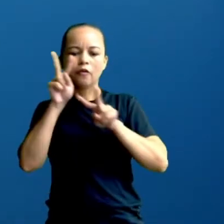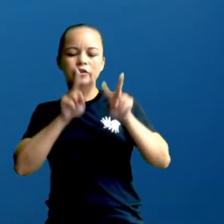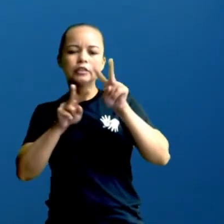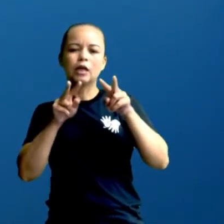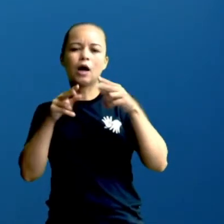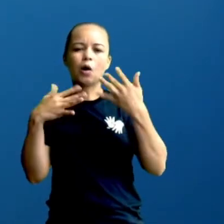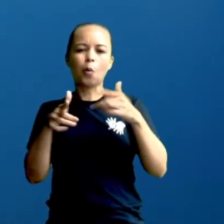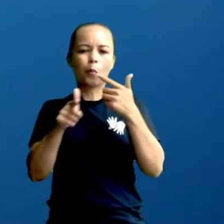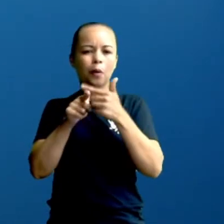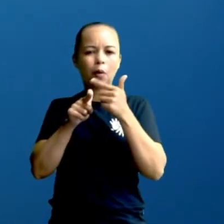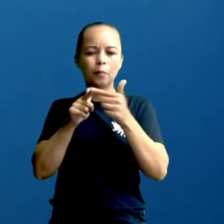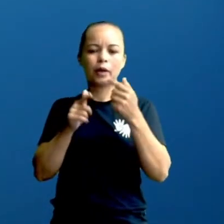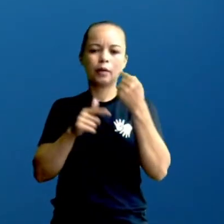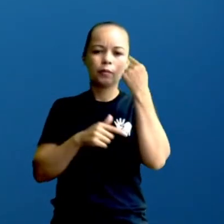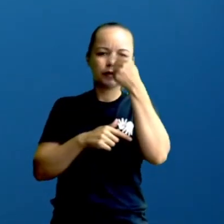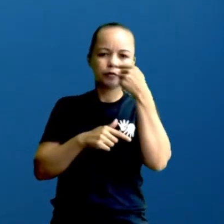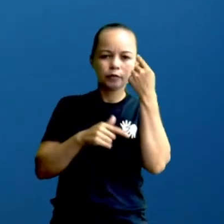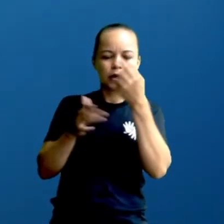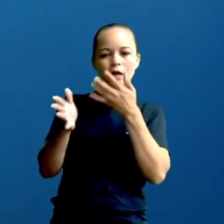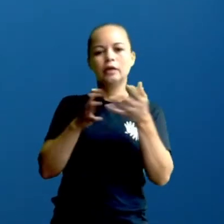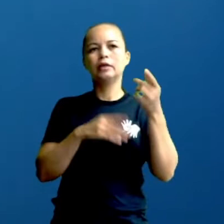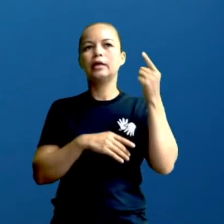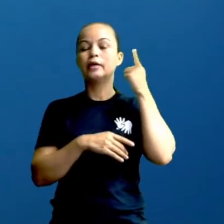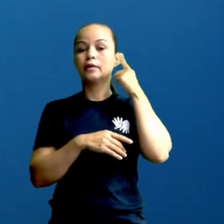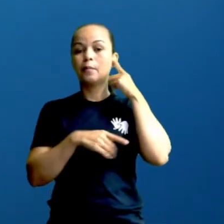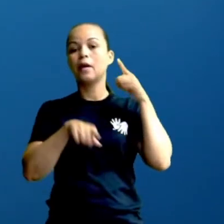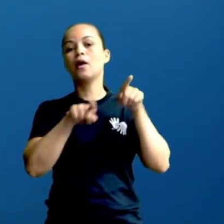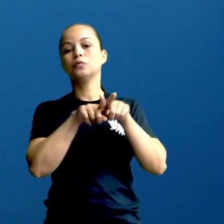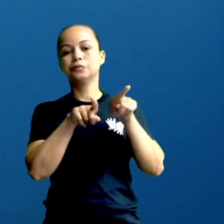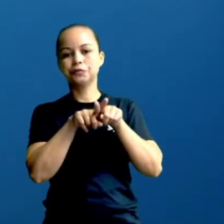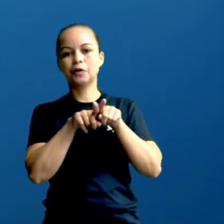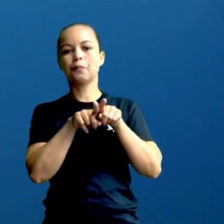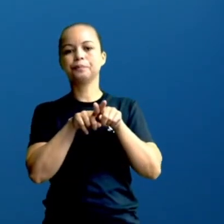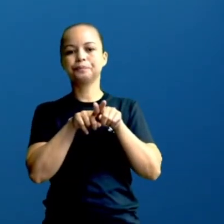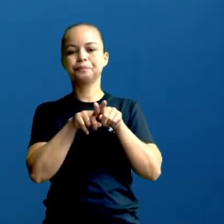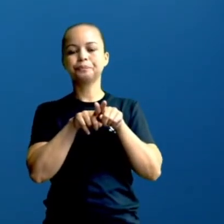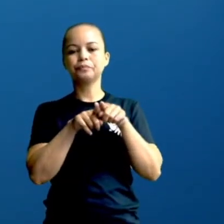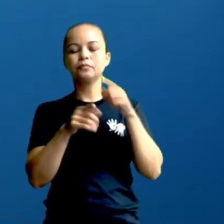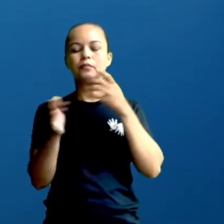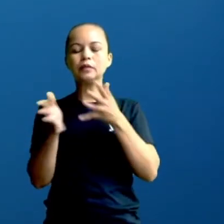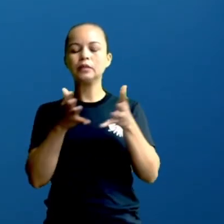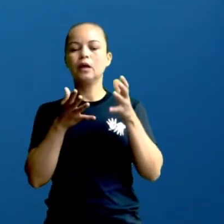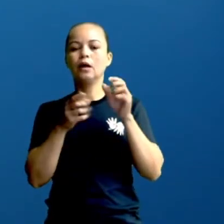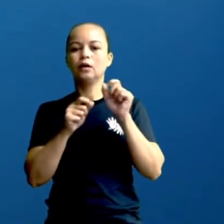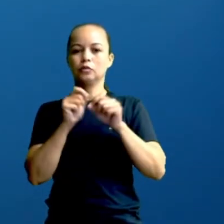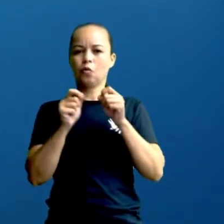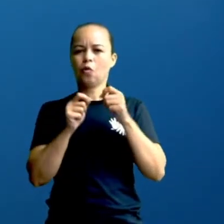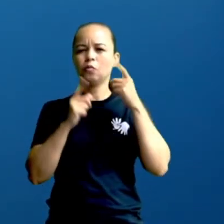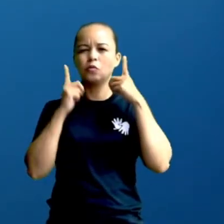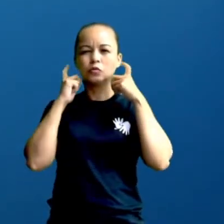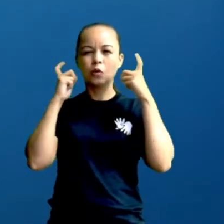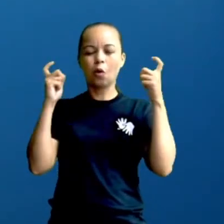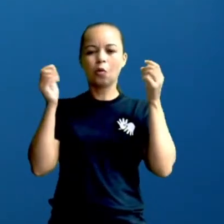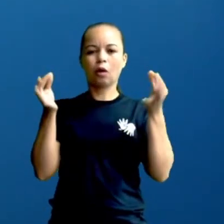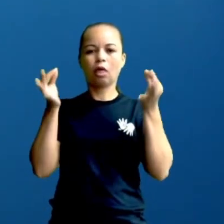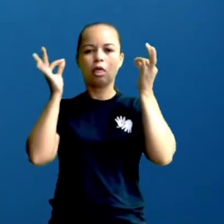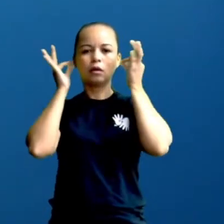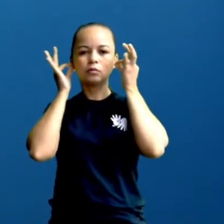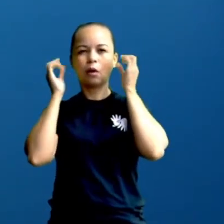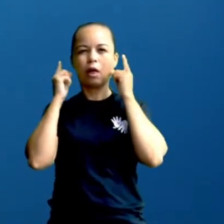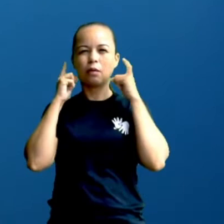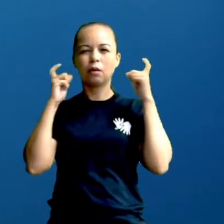patologias que atingem a visão, a audição, e aí o uso excessivo, como os sons em excesso, pode